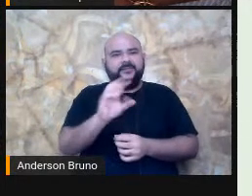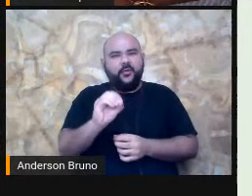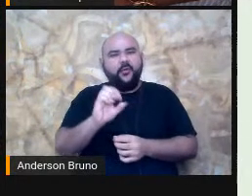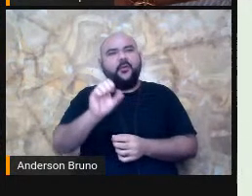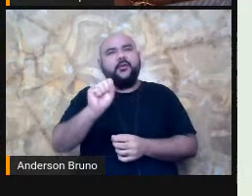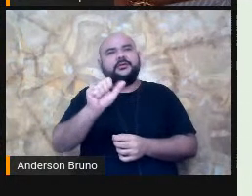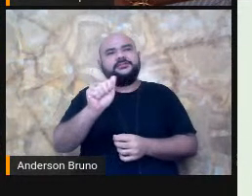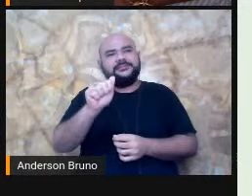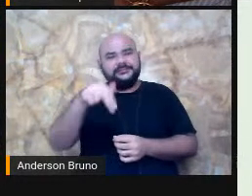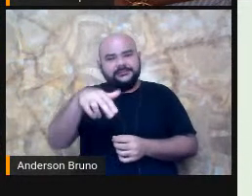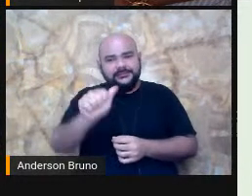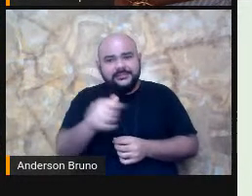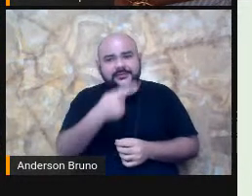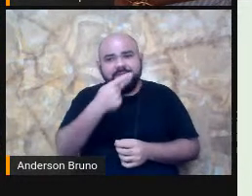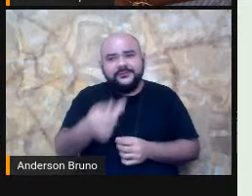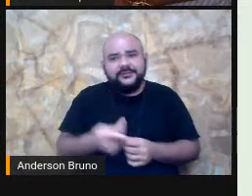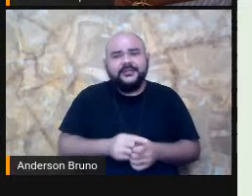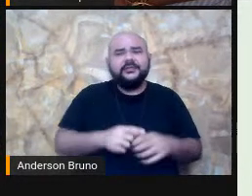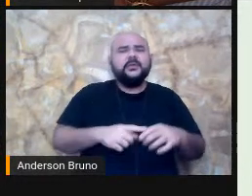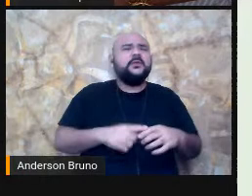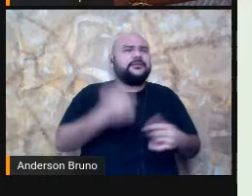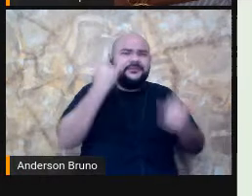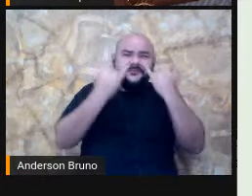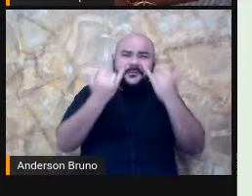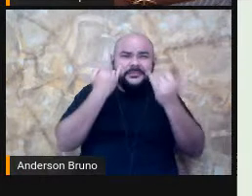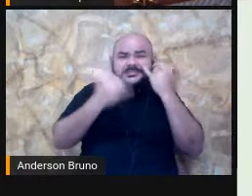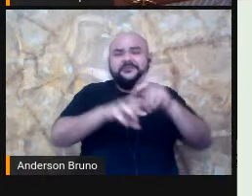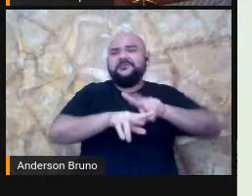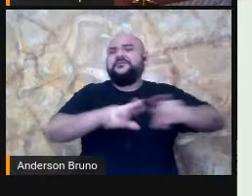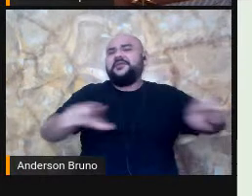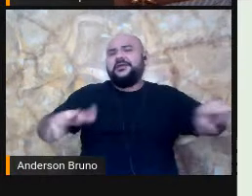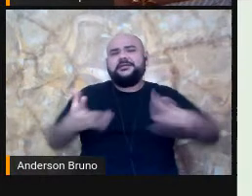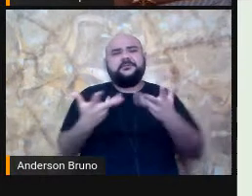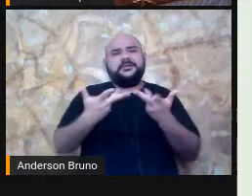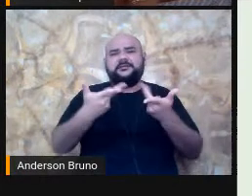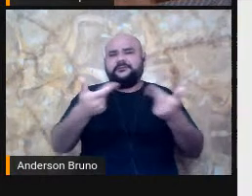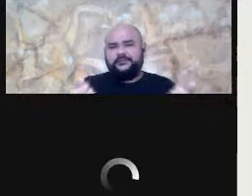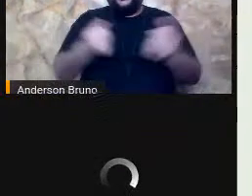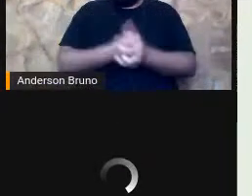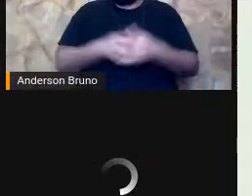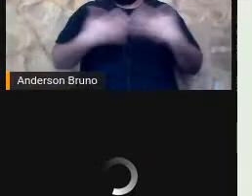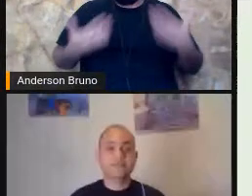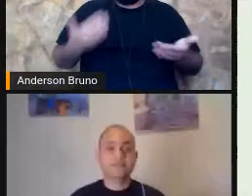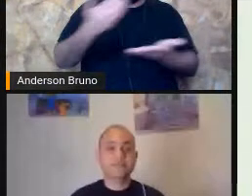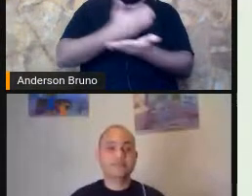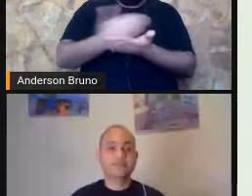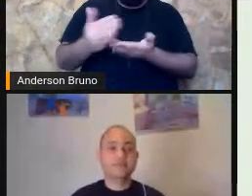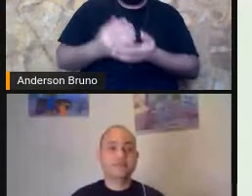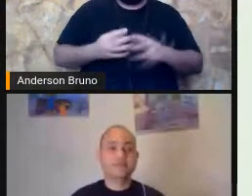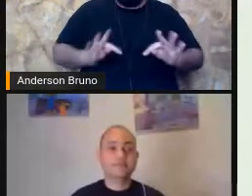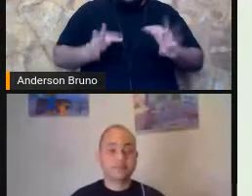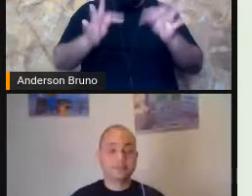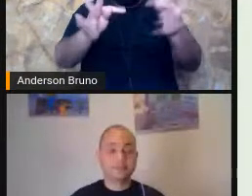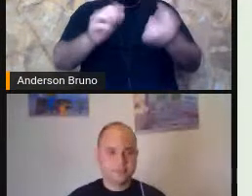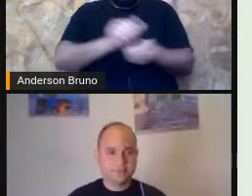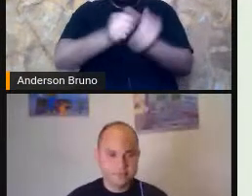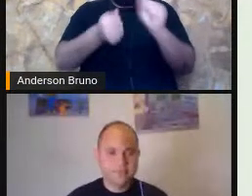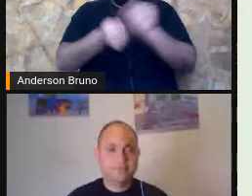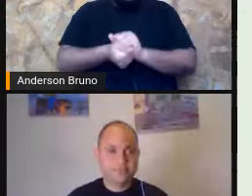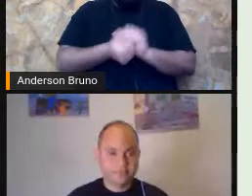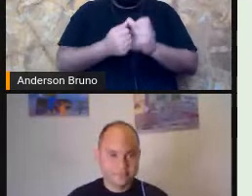gente compor Hoje aqui Com a nossa apresentação Então a gente começa Tecnologias assistivas Né pessoal